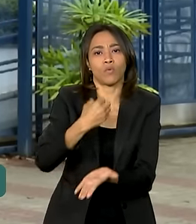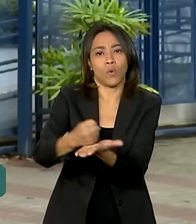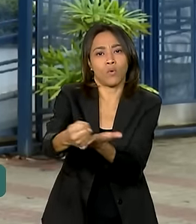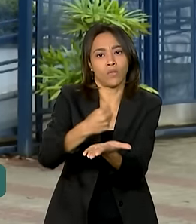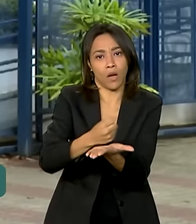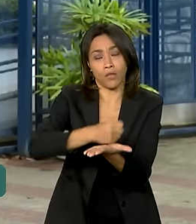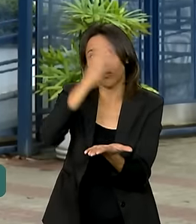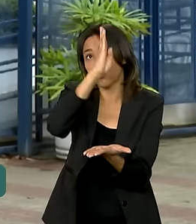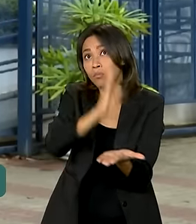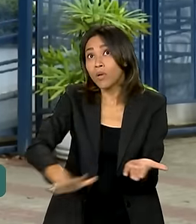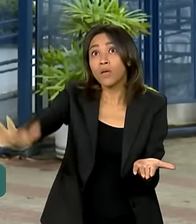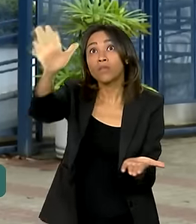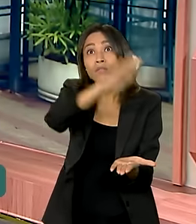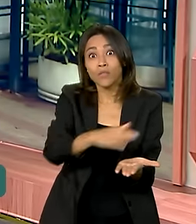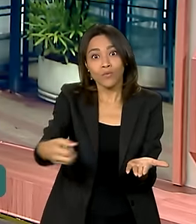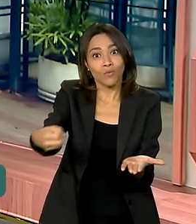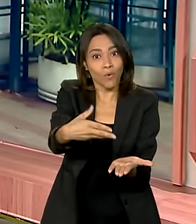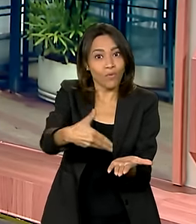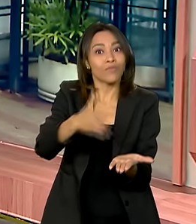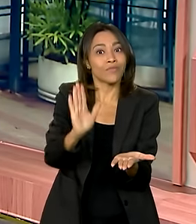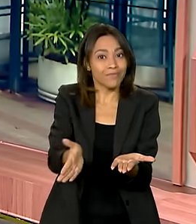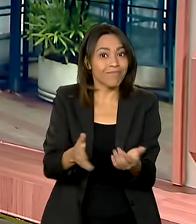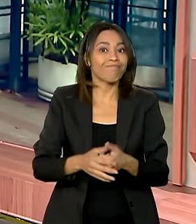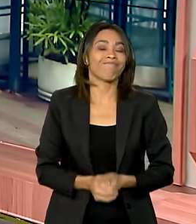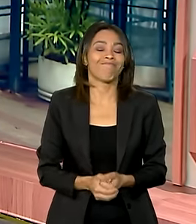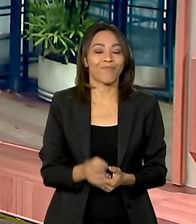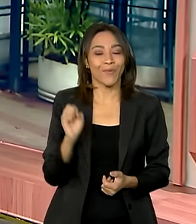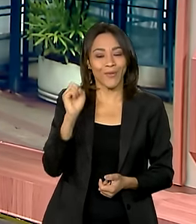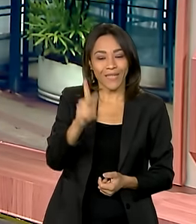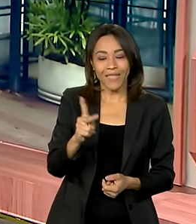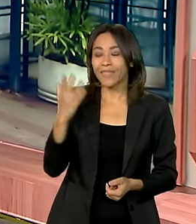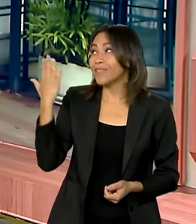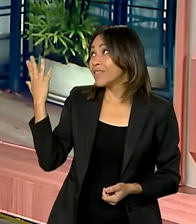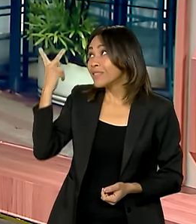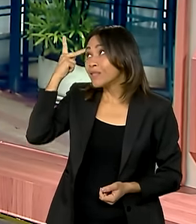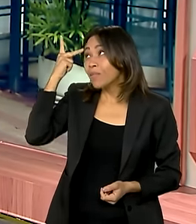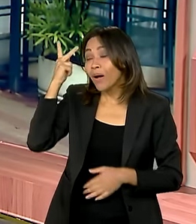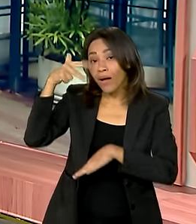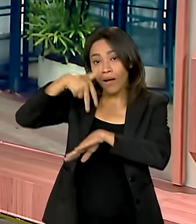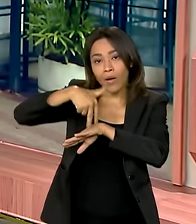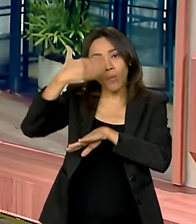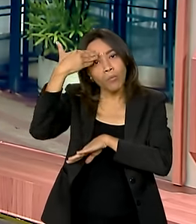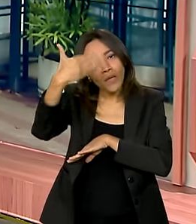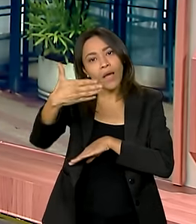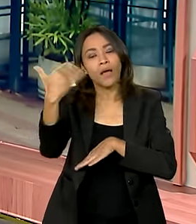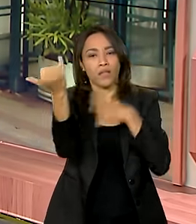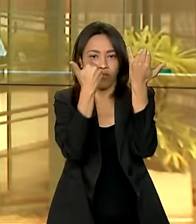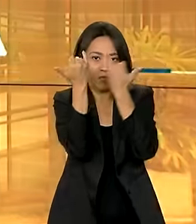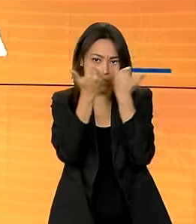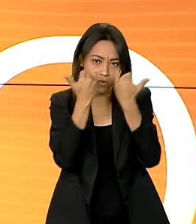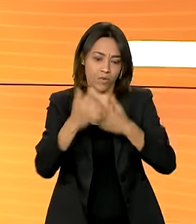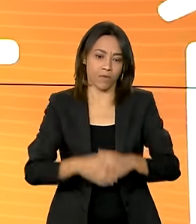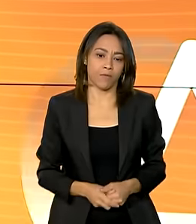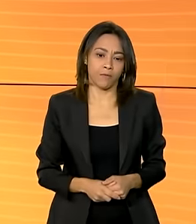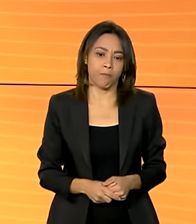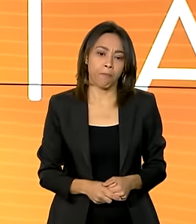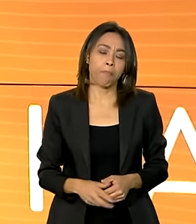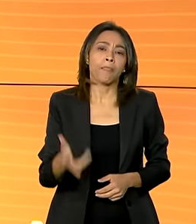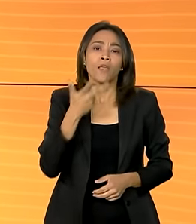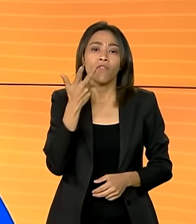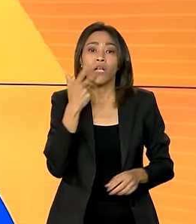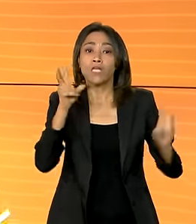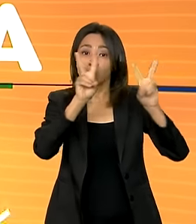em todo o país. Vanessa. Ok, Dima, solte direto de São Paulo. Obrigada pelas informações. E falando em